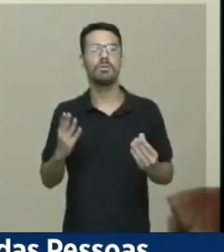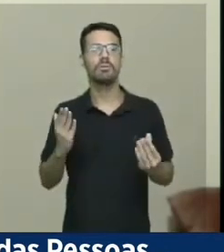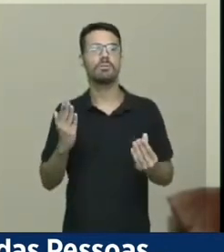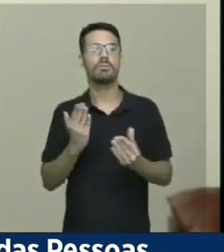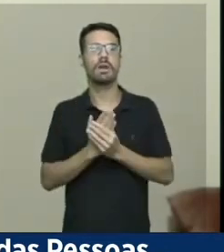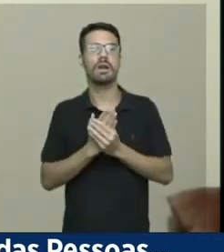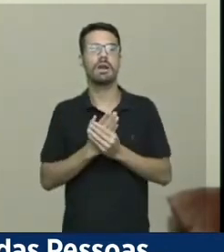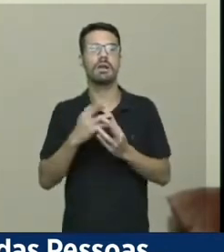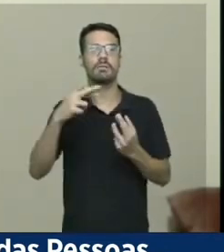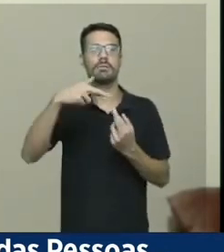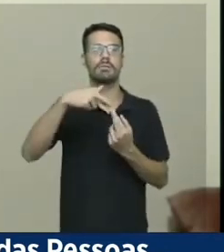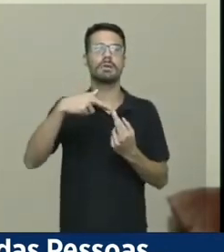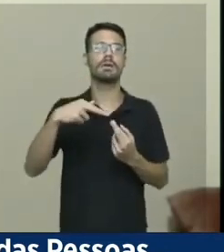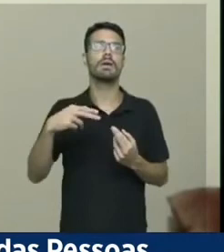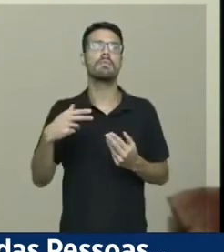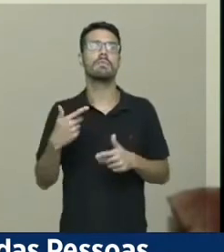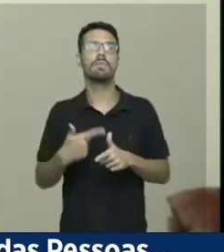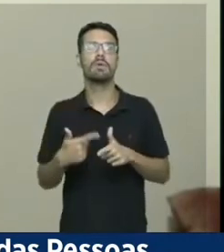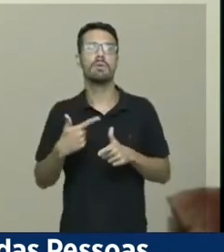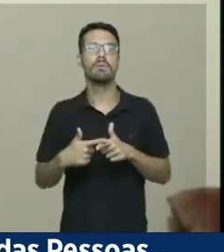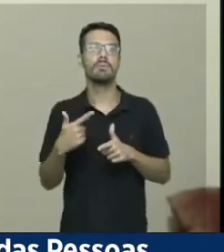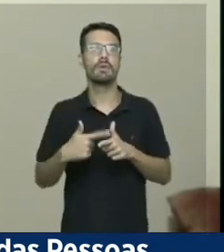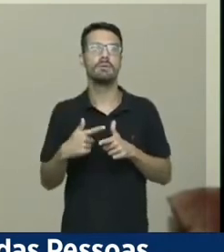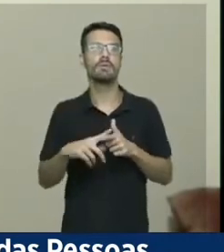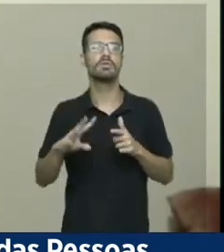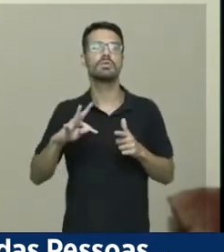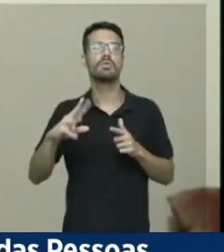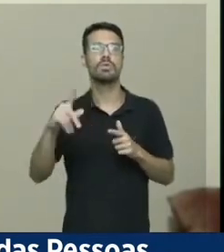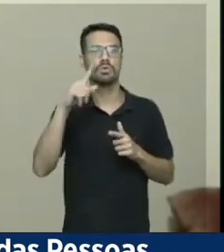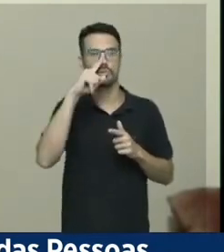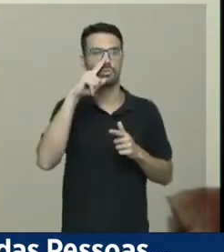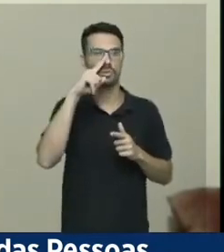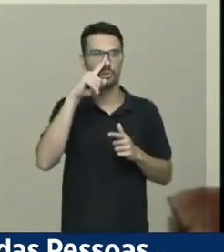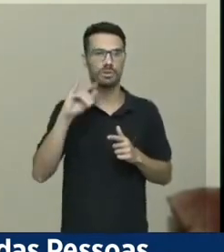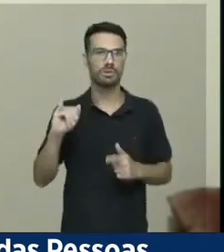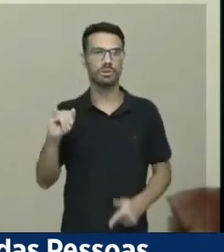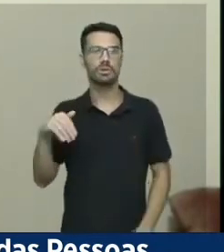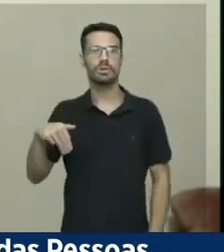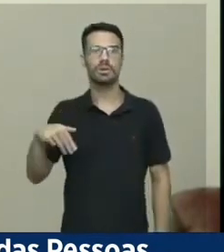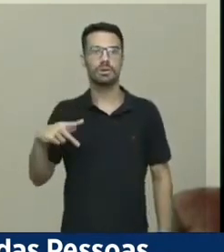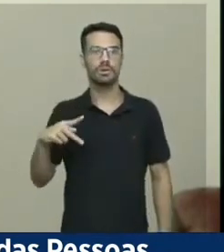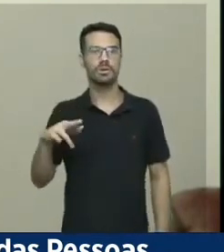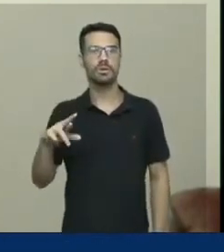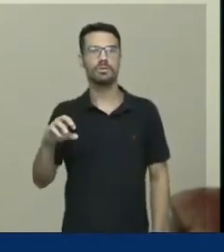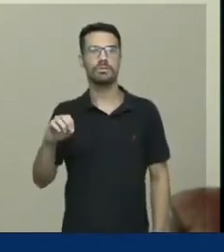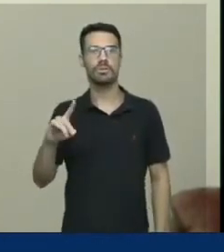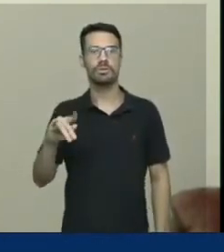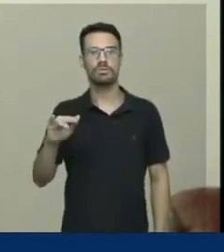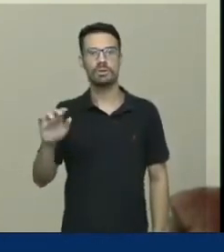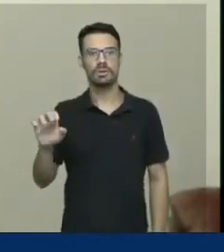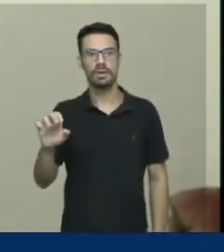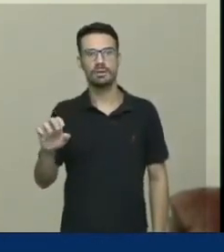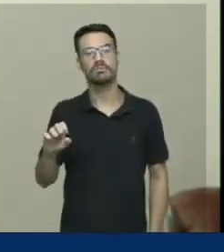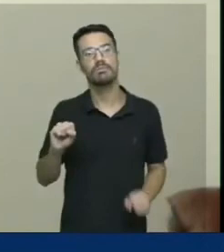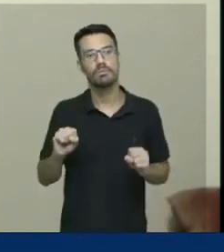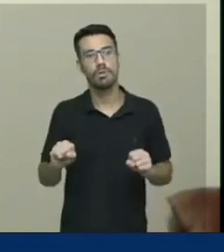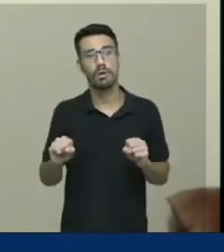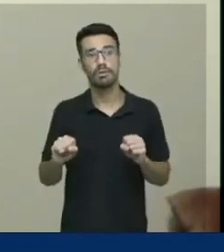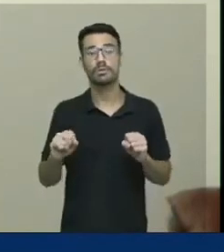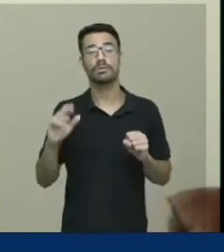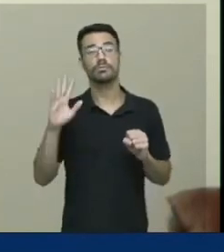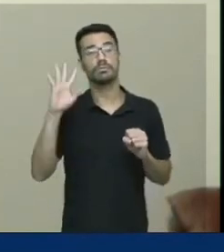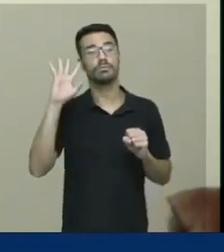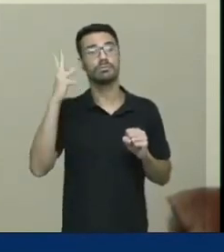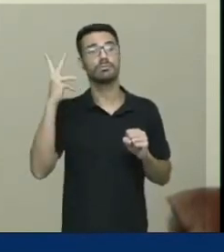administrativa, com todos os riscos que pode trazer ao gestor público. Então, assim, pode ser um remédio jurídico? Pode,